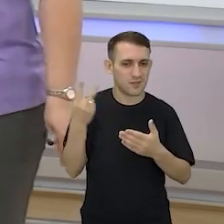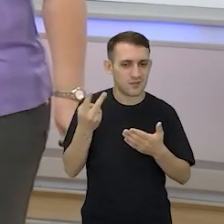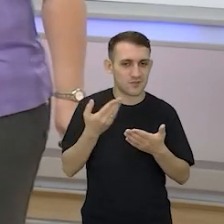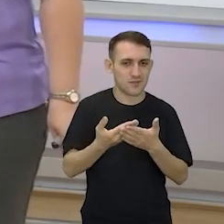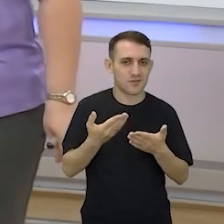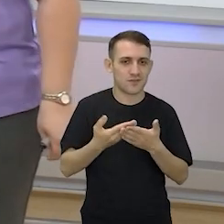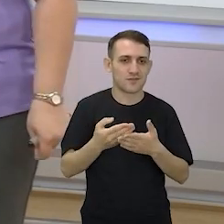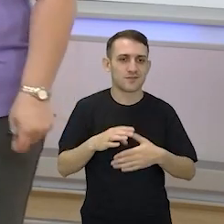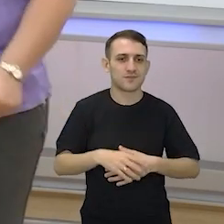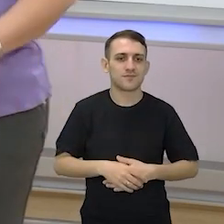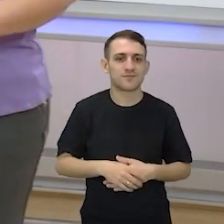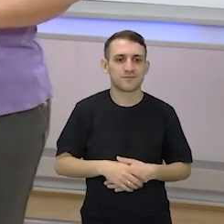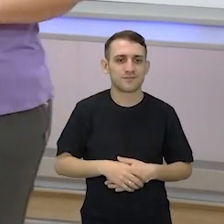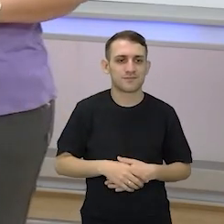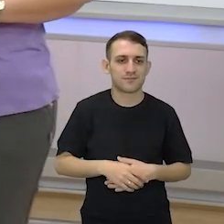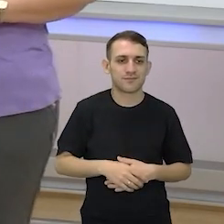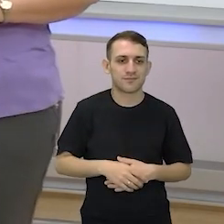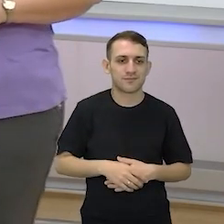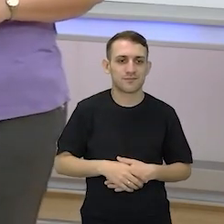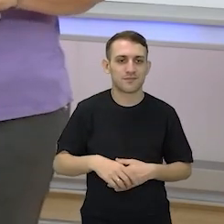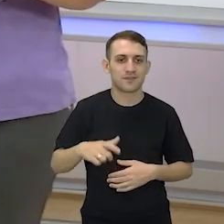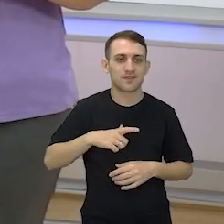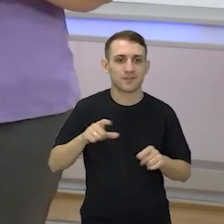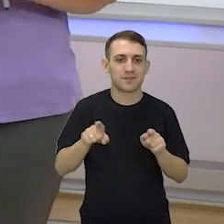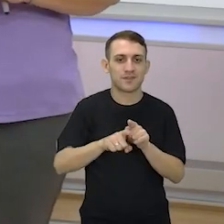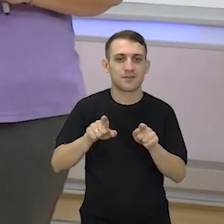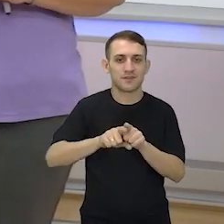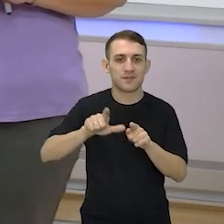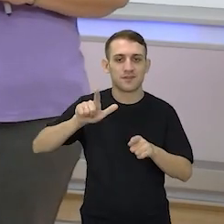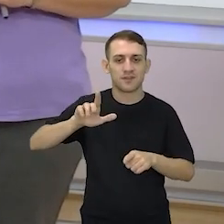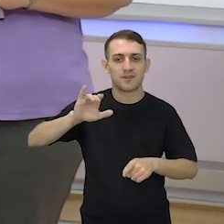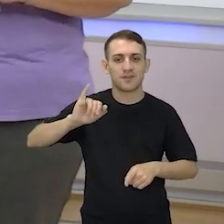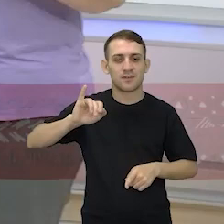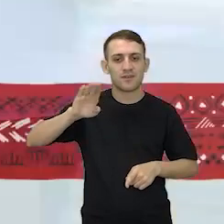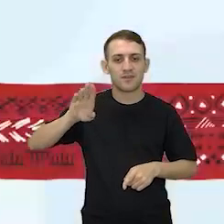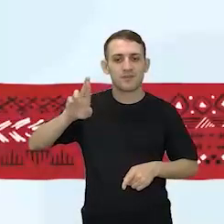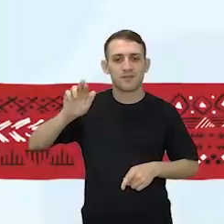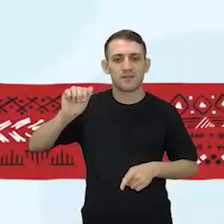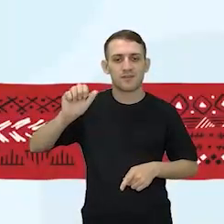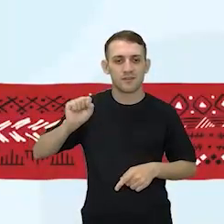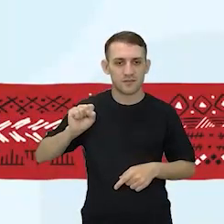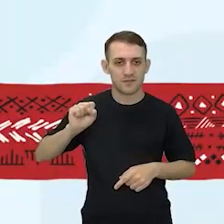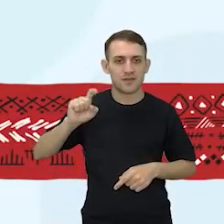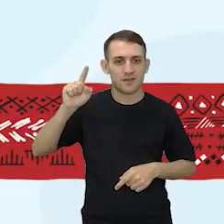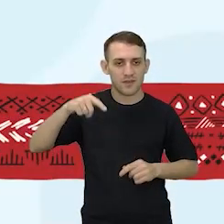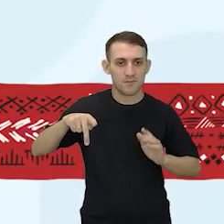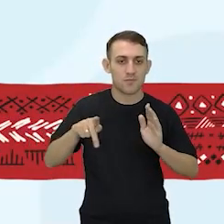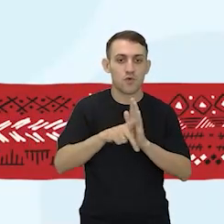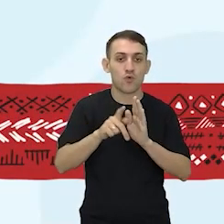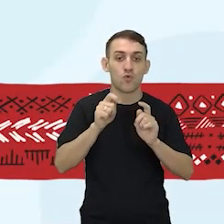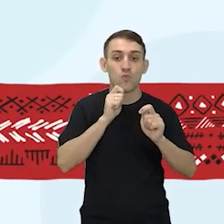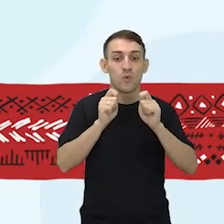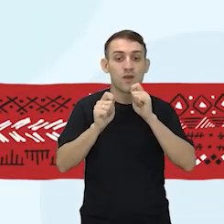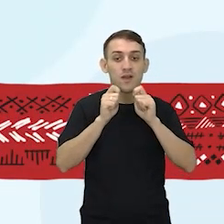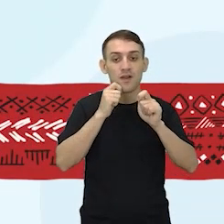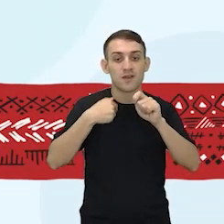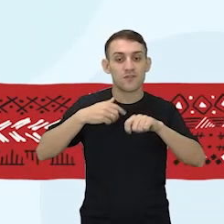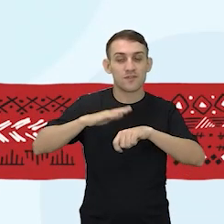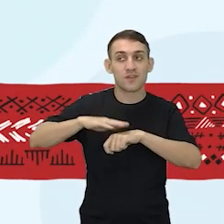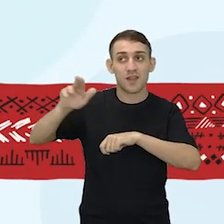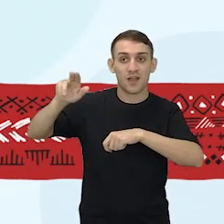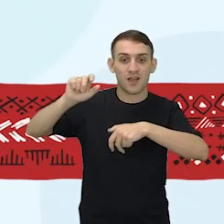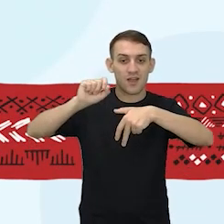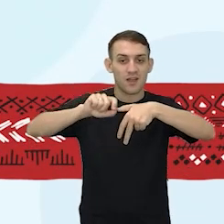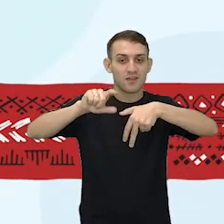Olha a próxima aula aí na tela. Vamos ver? Libras. E foi uma entrevista que eu fiz lá na TV